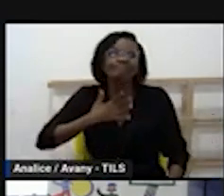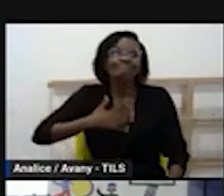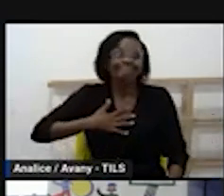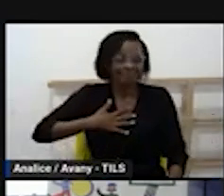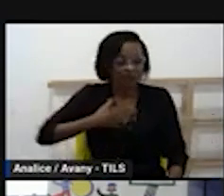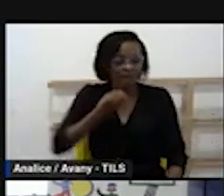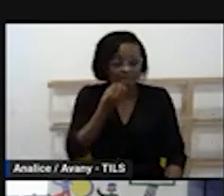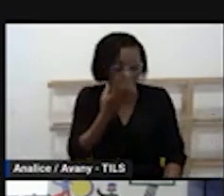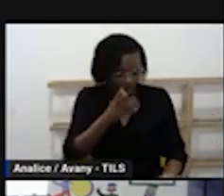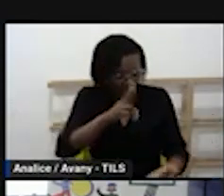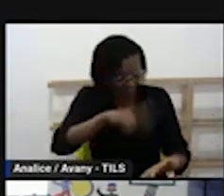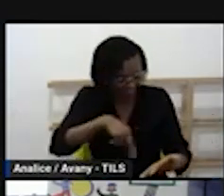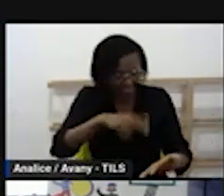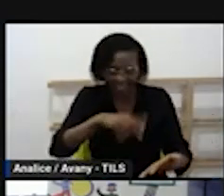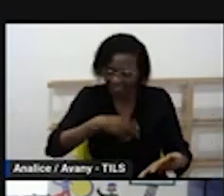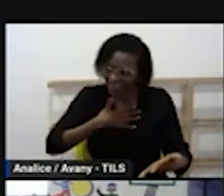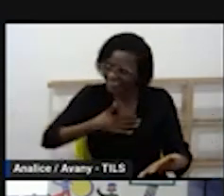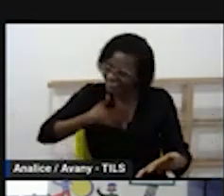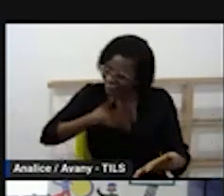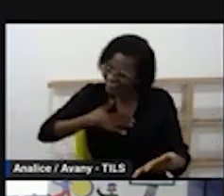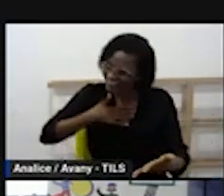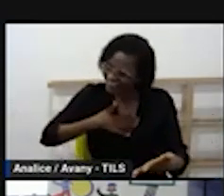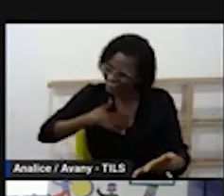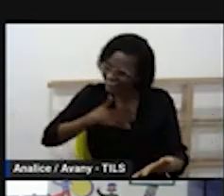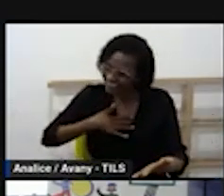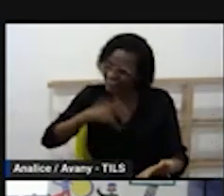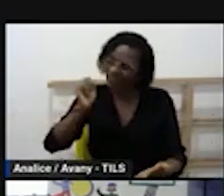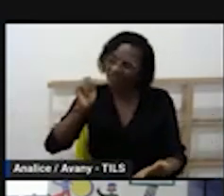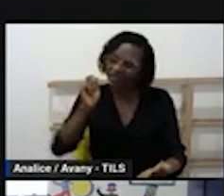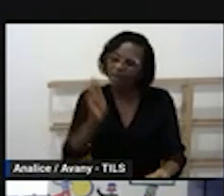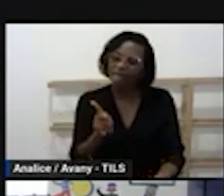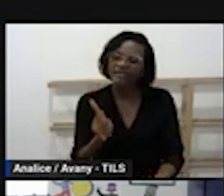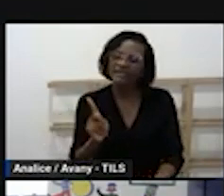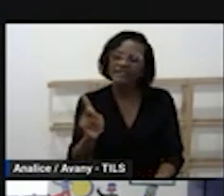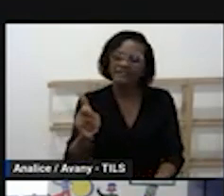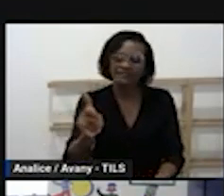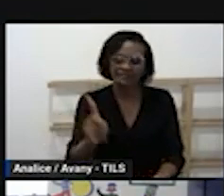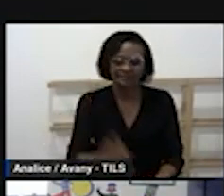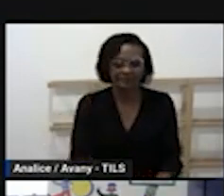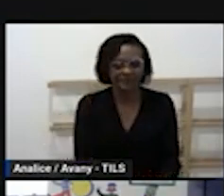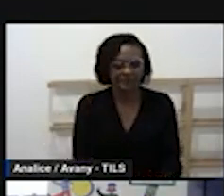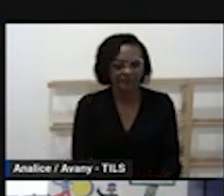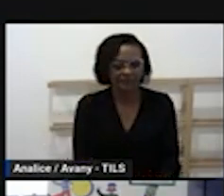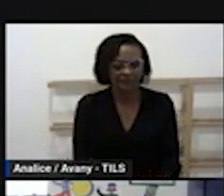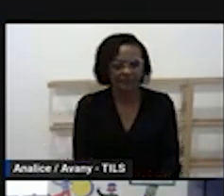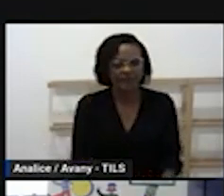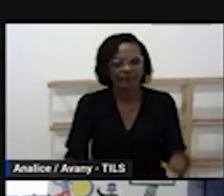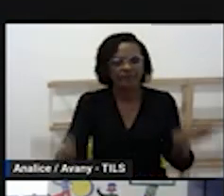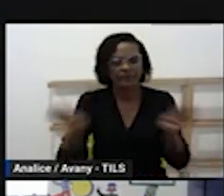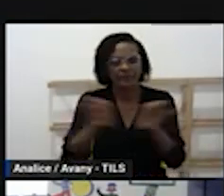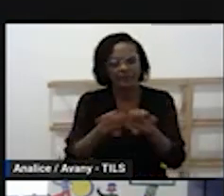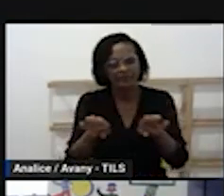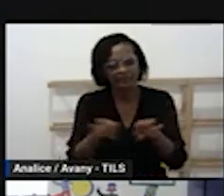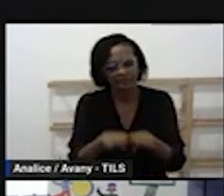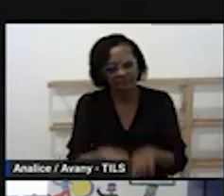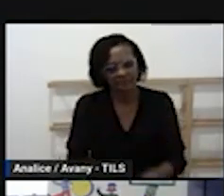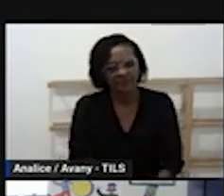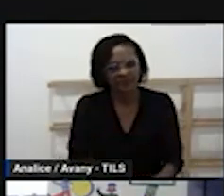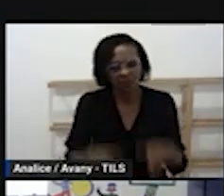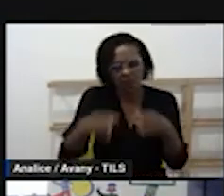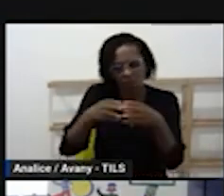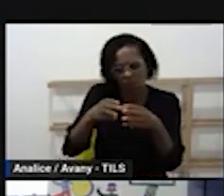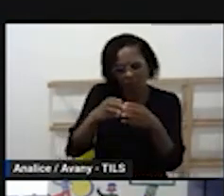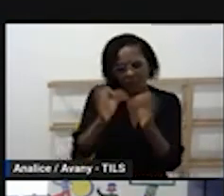então essa é uma atividade permanente a gente faz muita atividade permanente também relacionada nos grupos menores